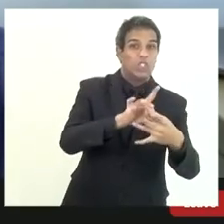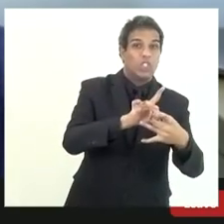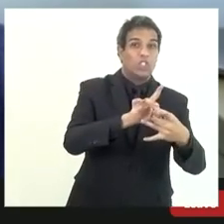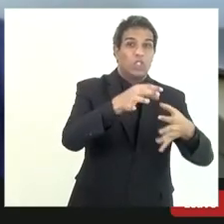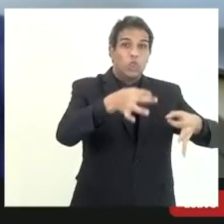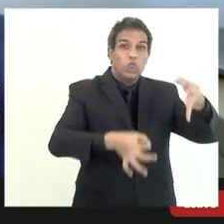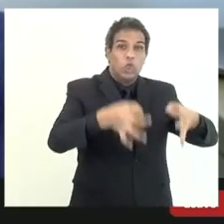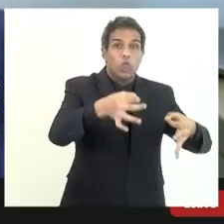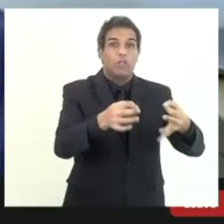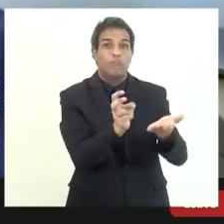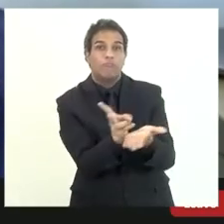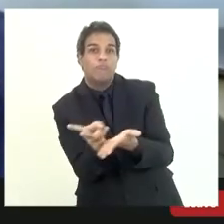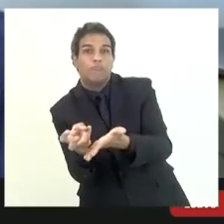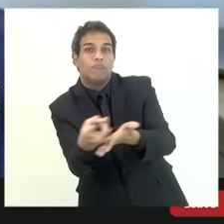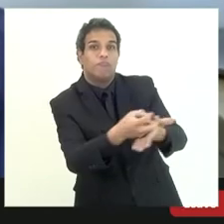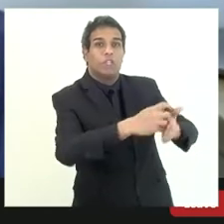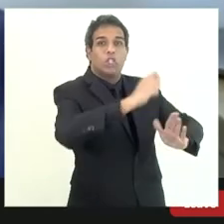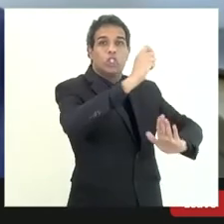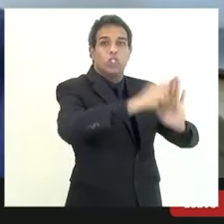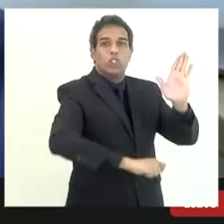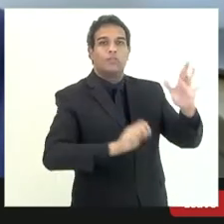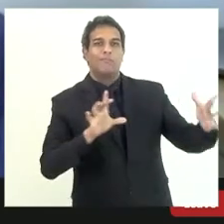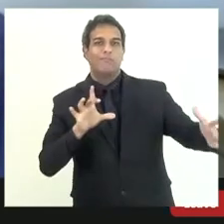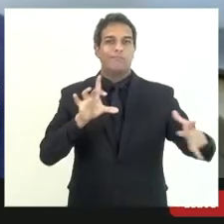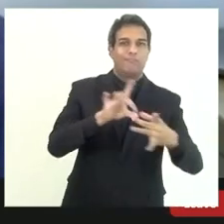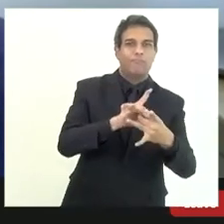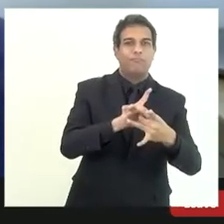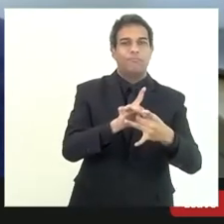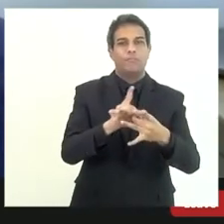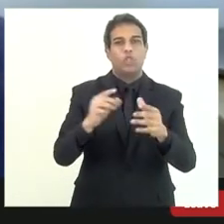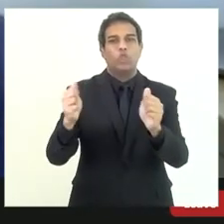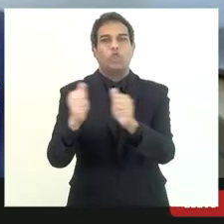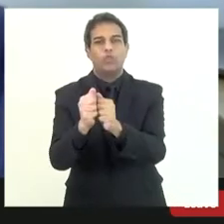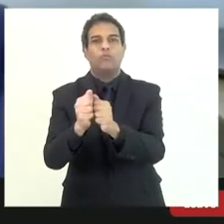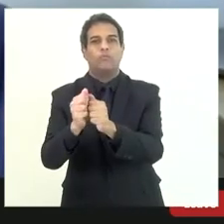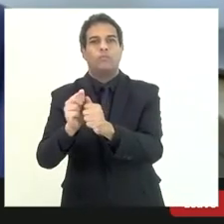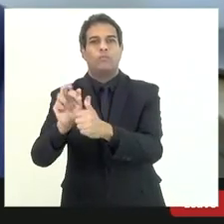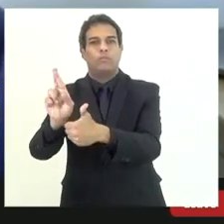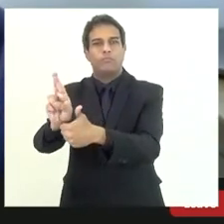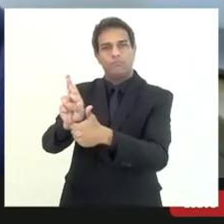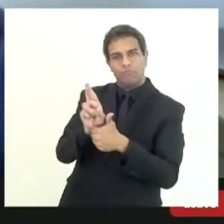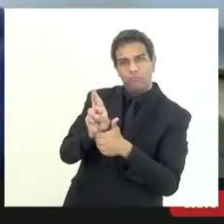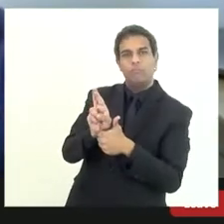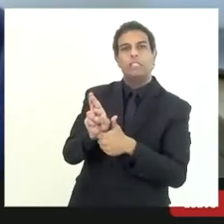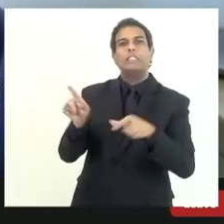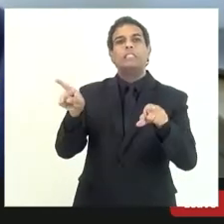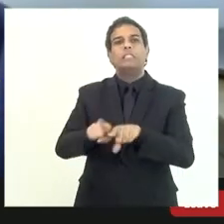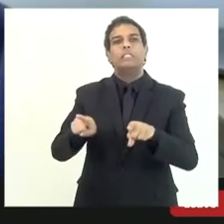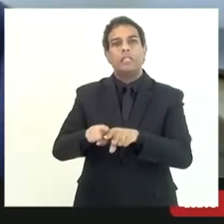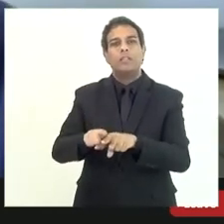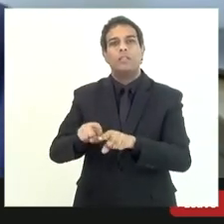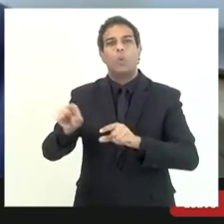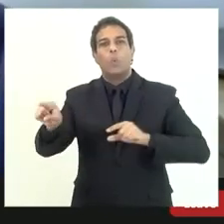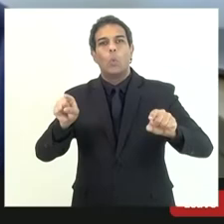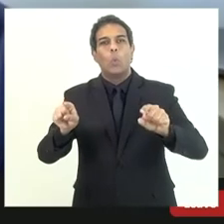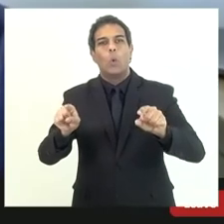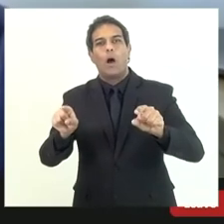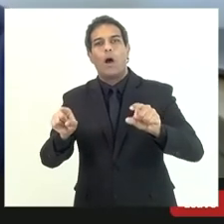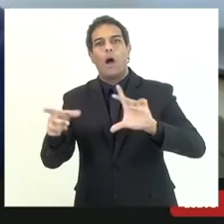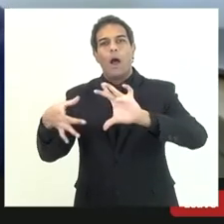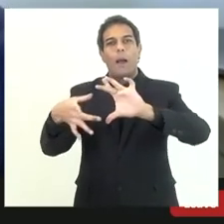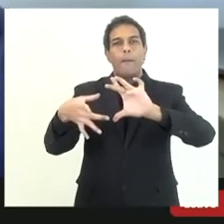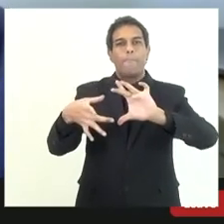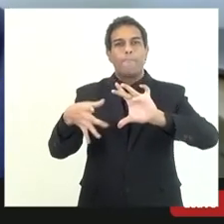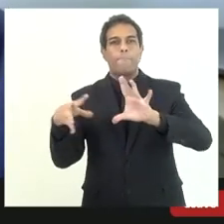fazer esse casamento com procuradoria a disponibilidade do tribunal pelo menos se